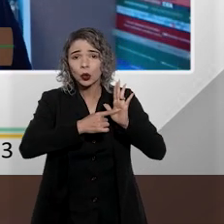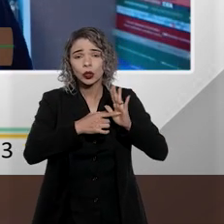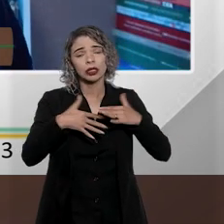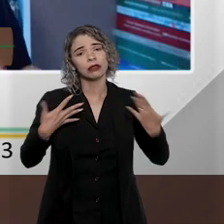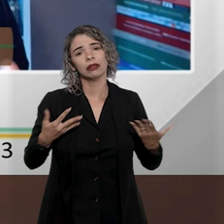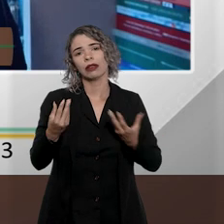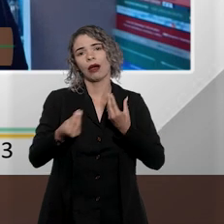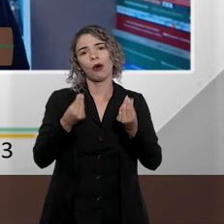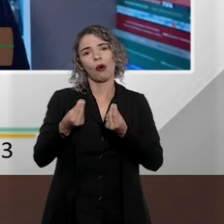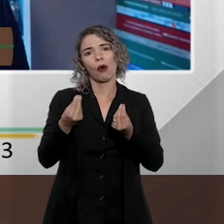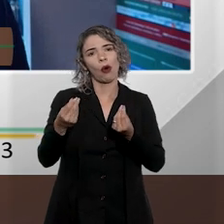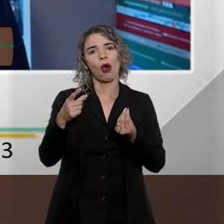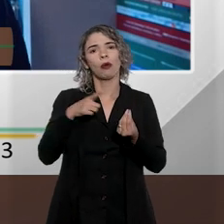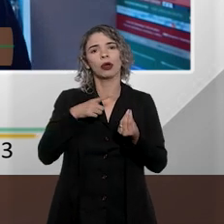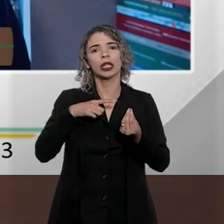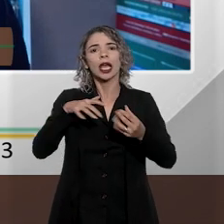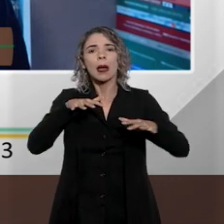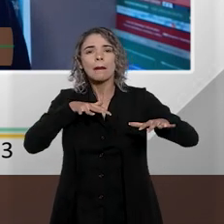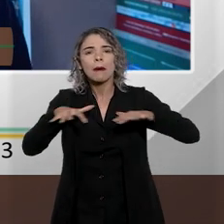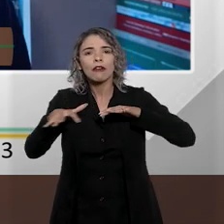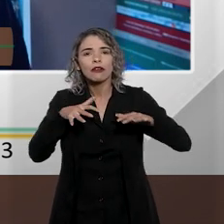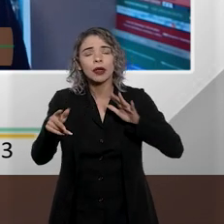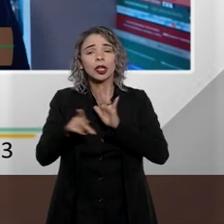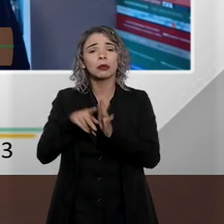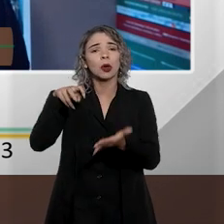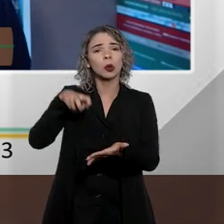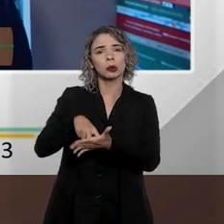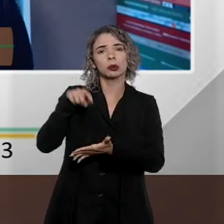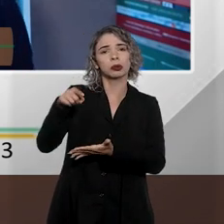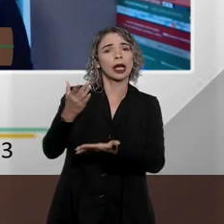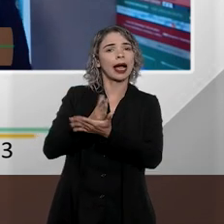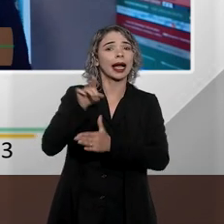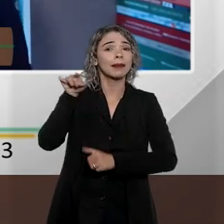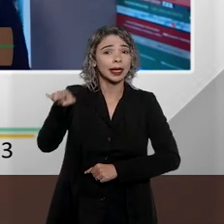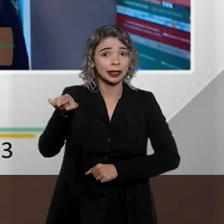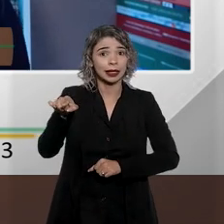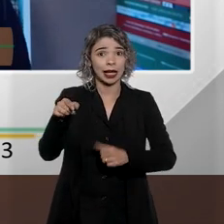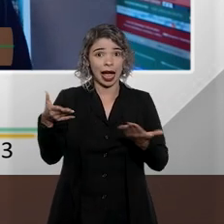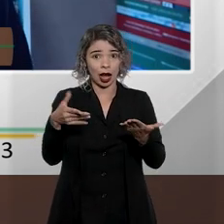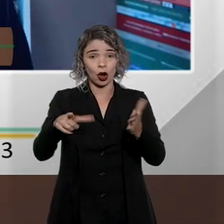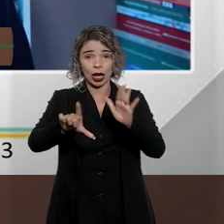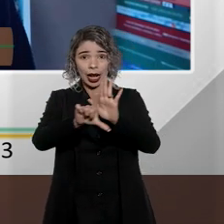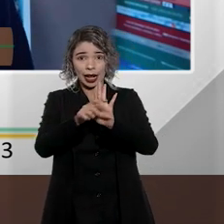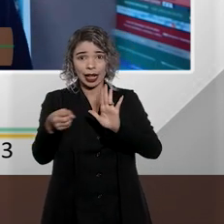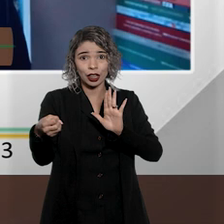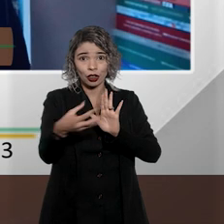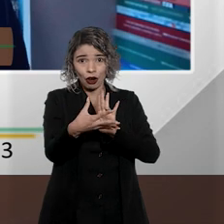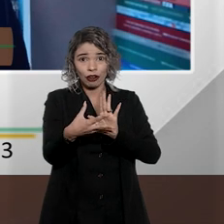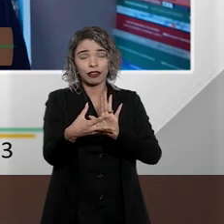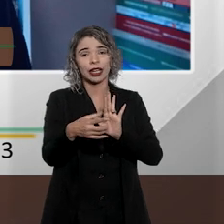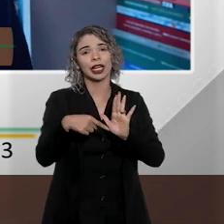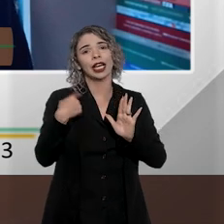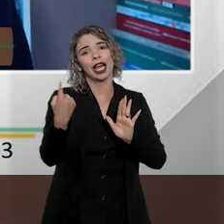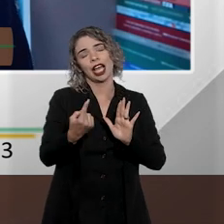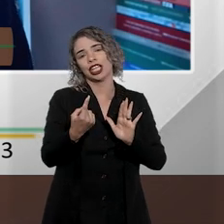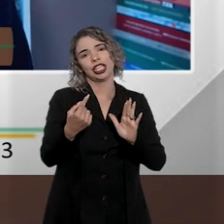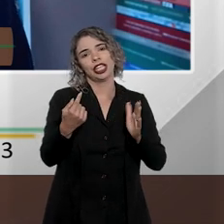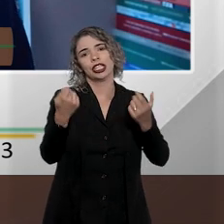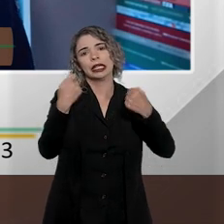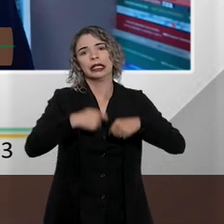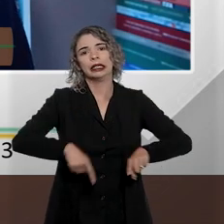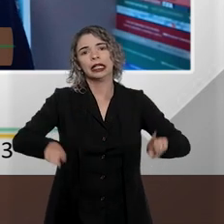movimentar o poder estatal para punir aquele fato. Com a mudança legislativa, agora nós já não